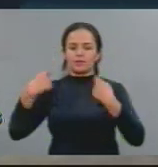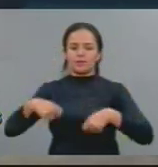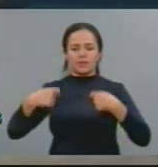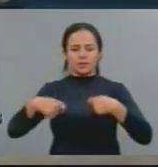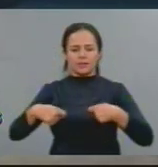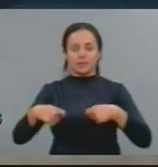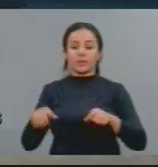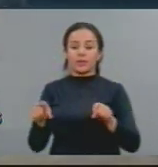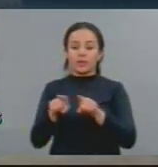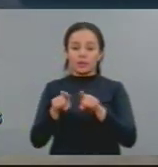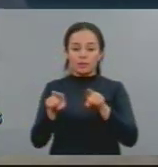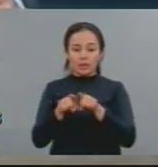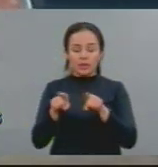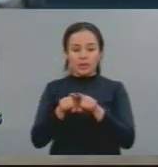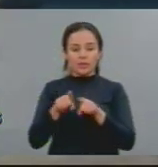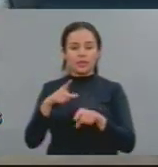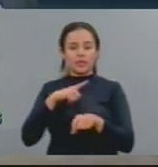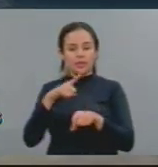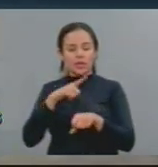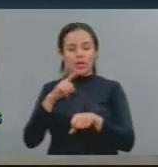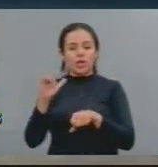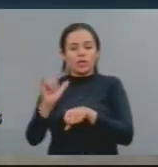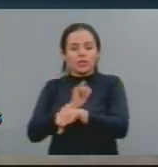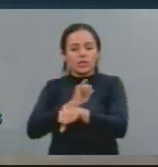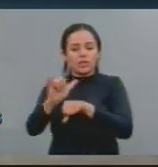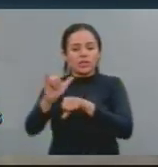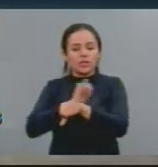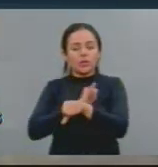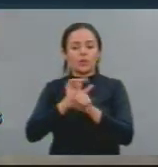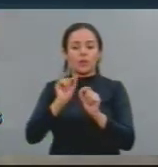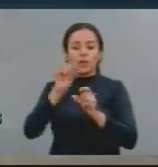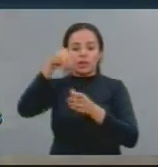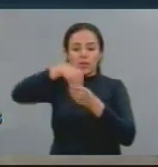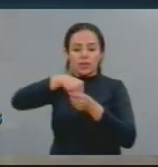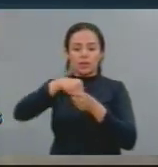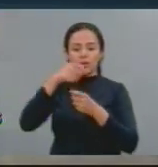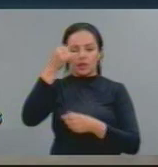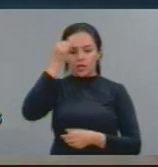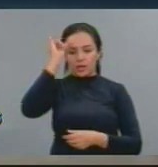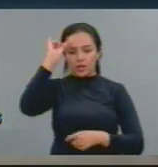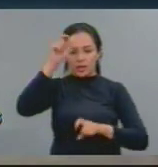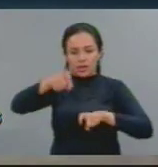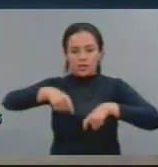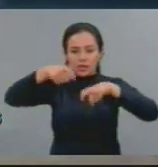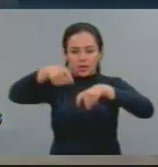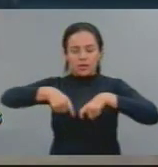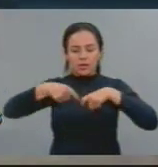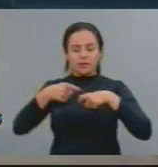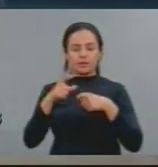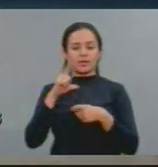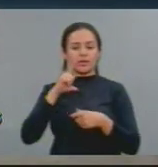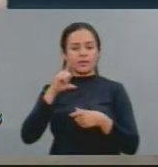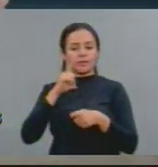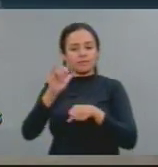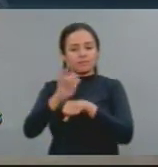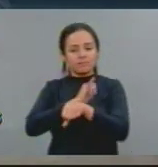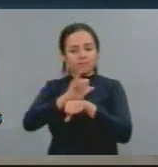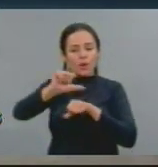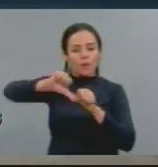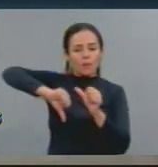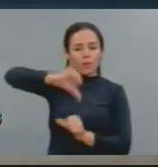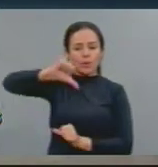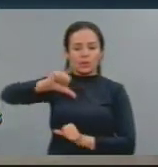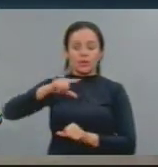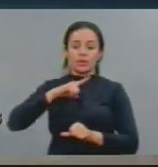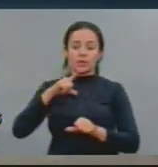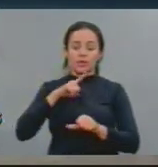boas técnicas de produção que o agronegócio hoje incorpora ao nosso país e que a tecnologia